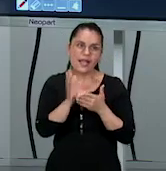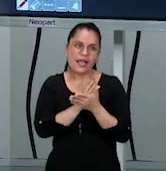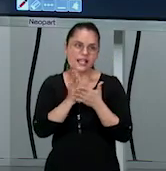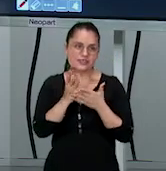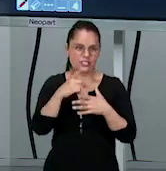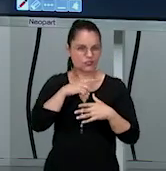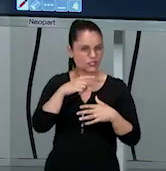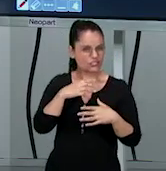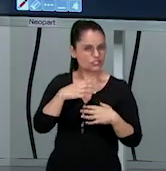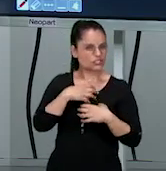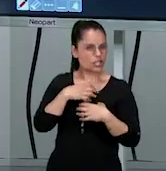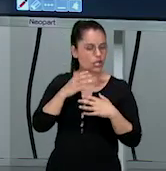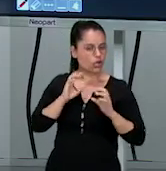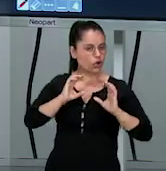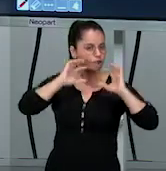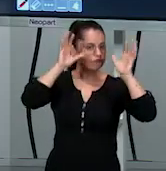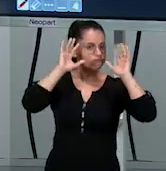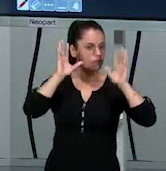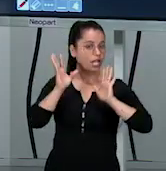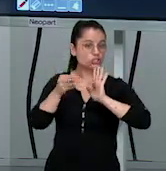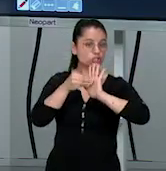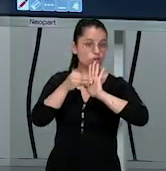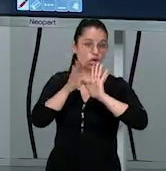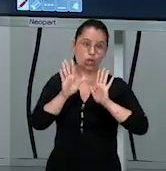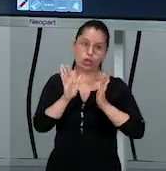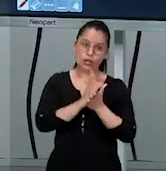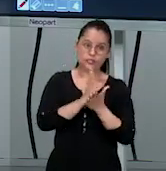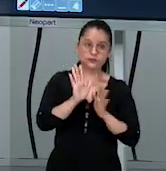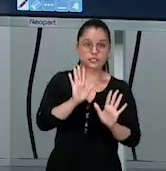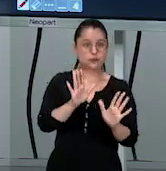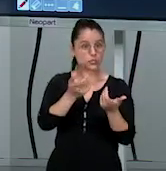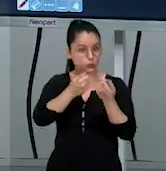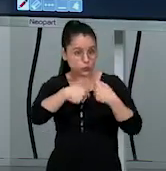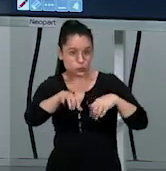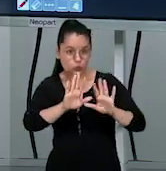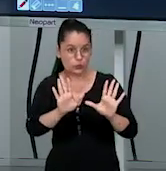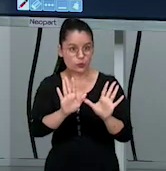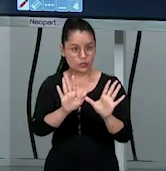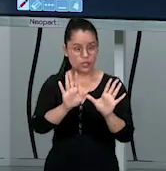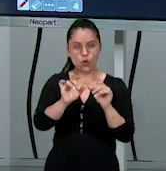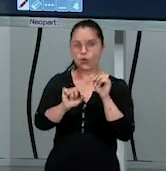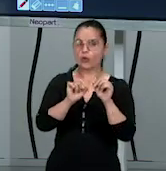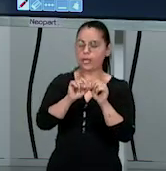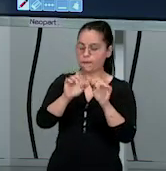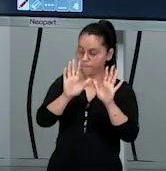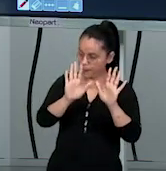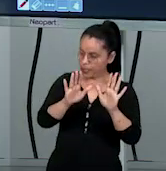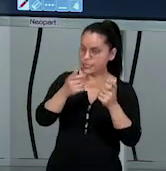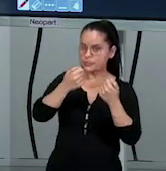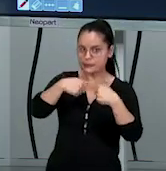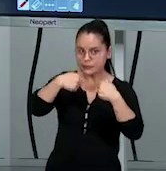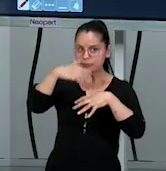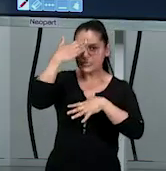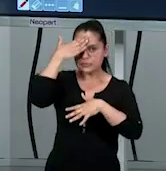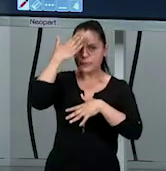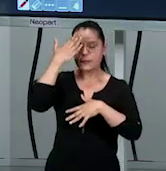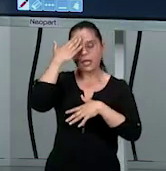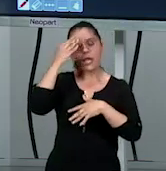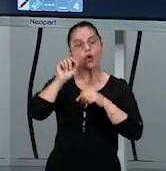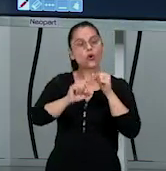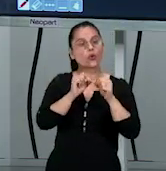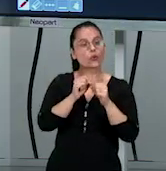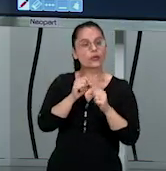se tiver gente que joga vôlei e quiser colocar, a gente já coloca no interclasse da vida, mas não tem necessidade. Mas a gente precisa saber, né? Muitas vezes a gente